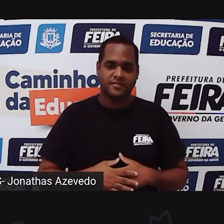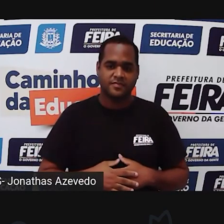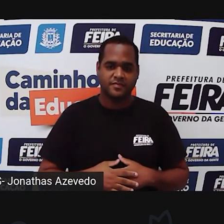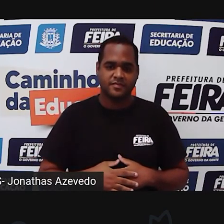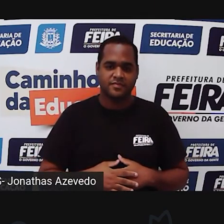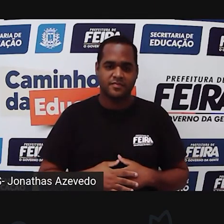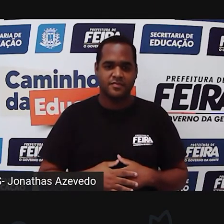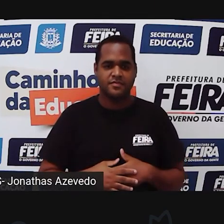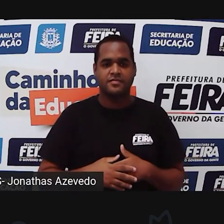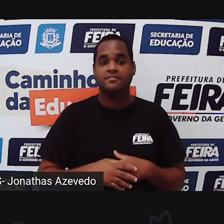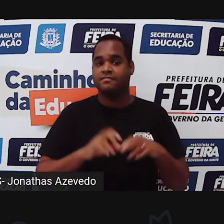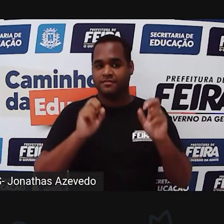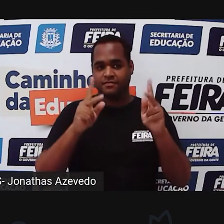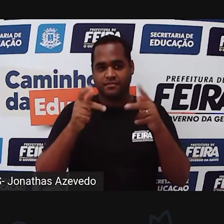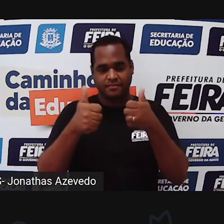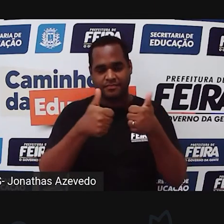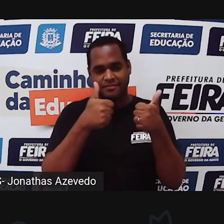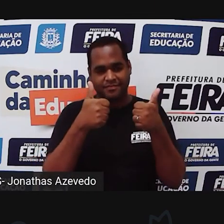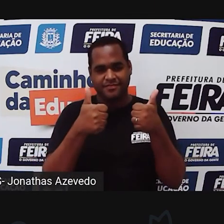beleza